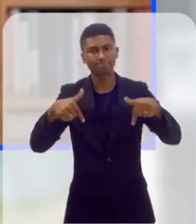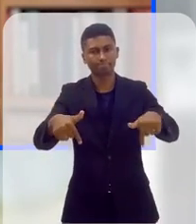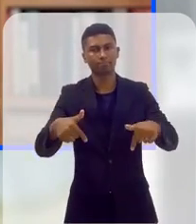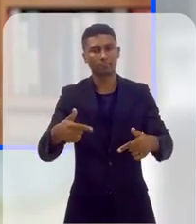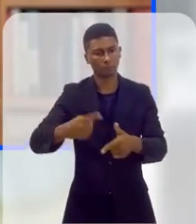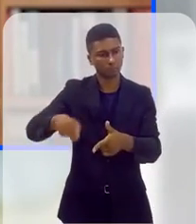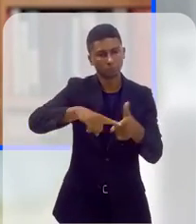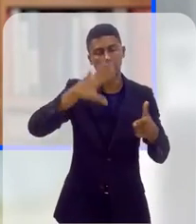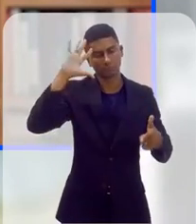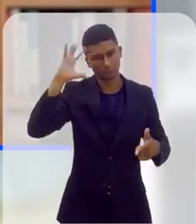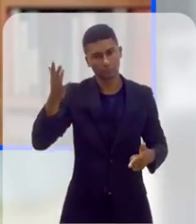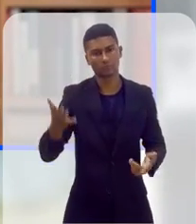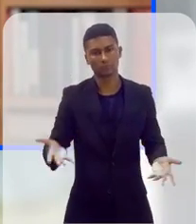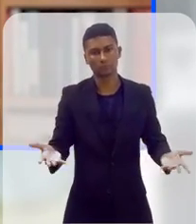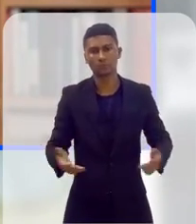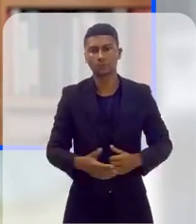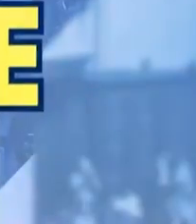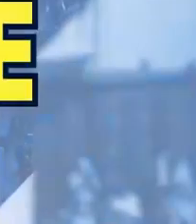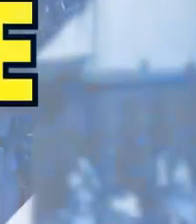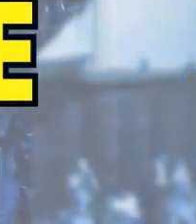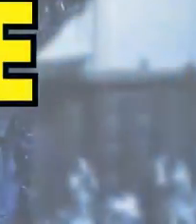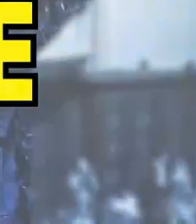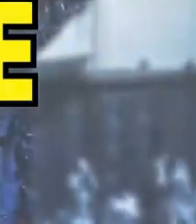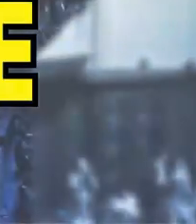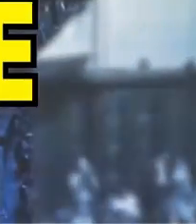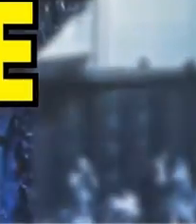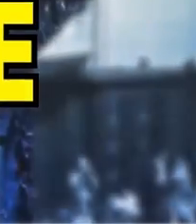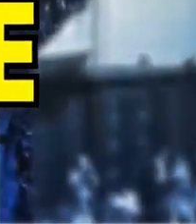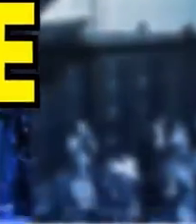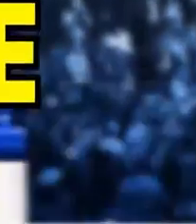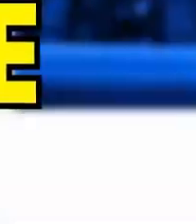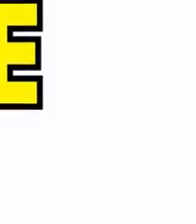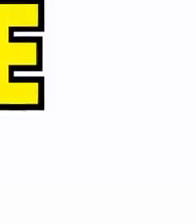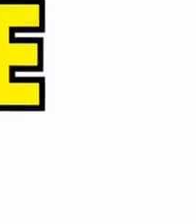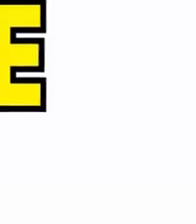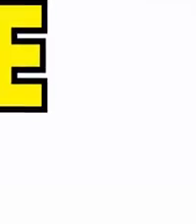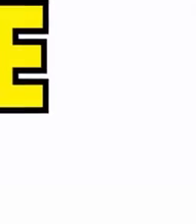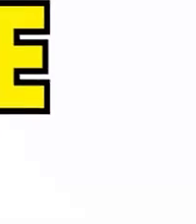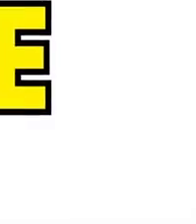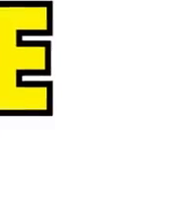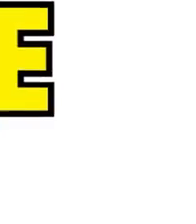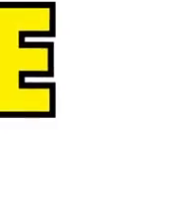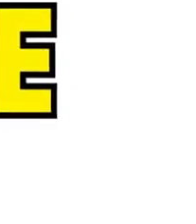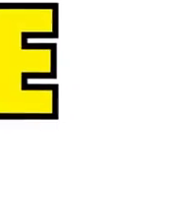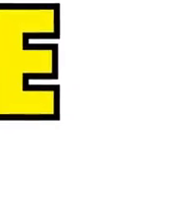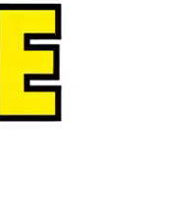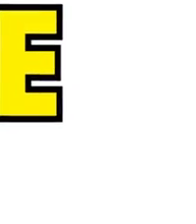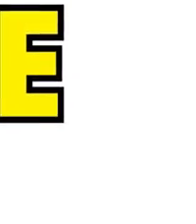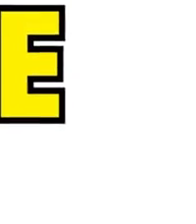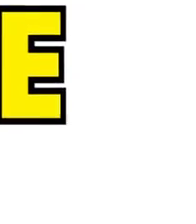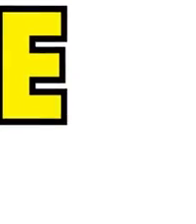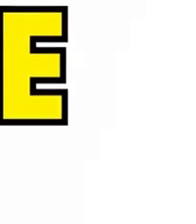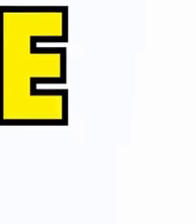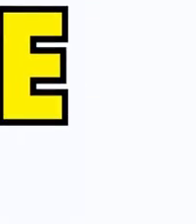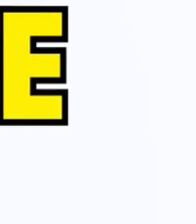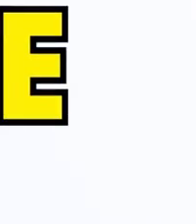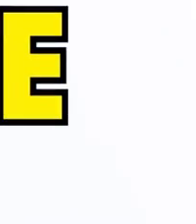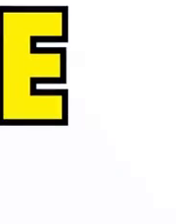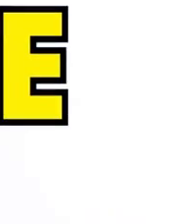rapidinho. O Alerj Debate volta já já. a Tchau. Tchau. Tchau, tchau.